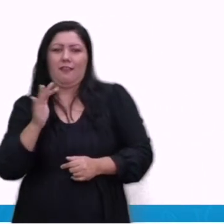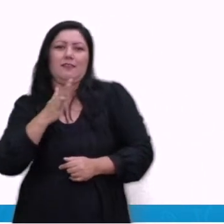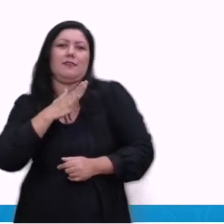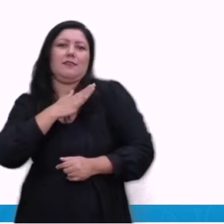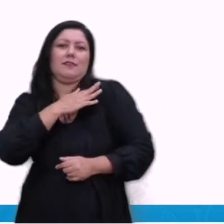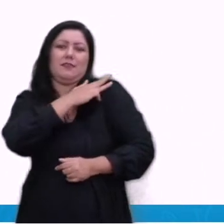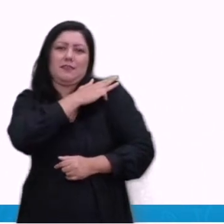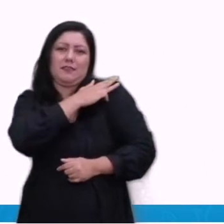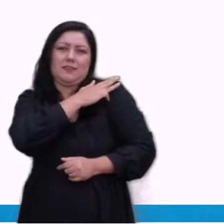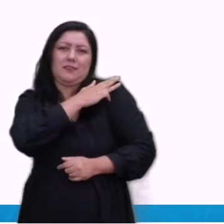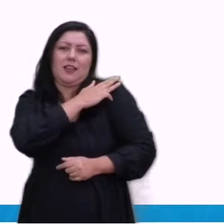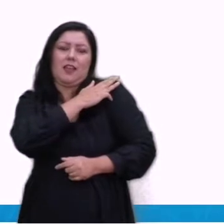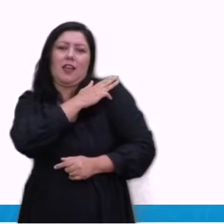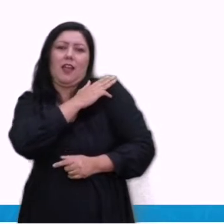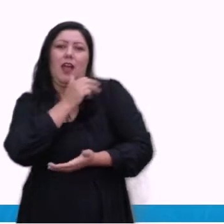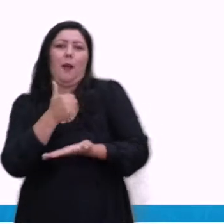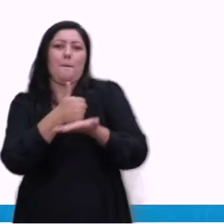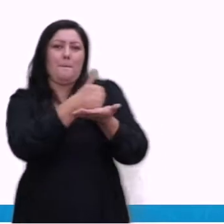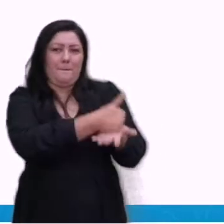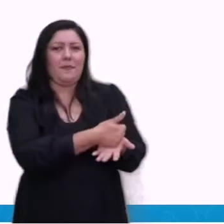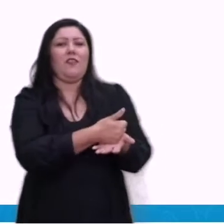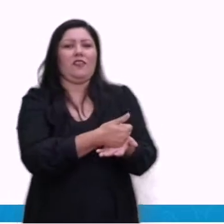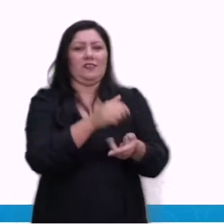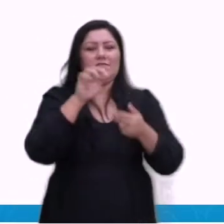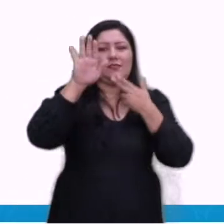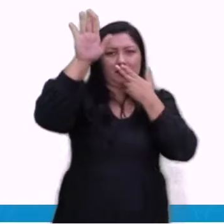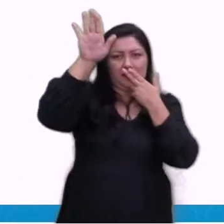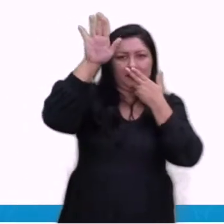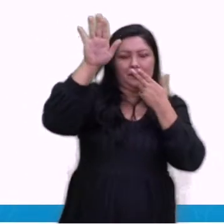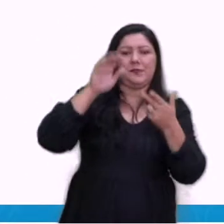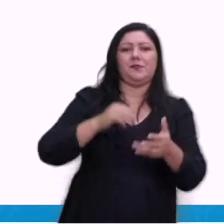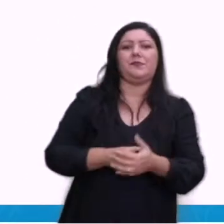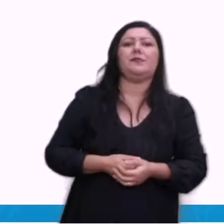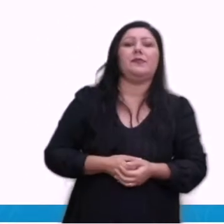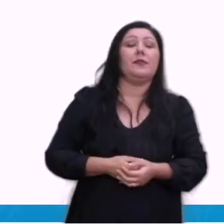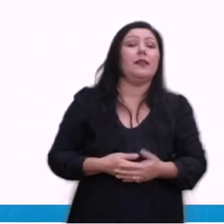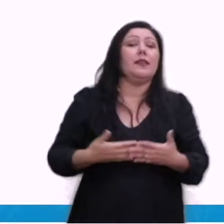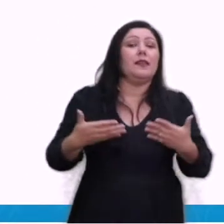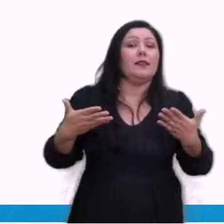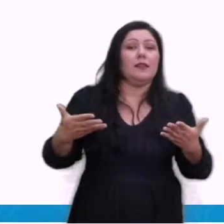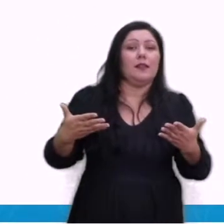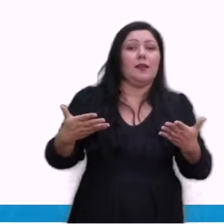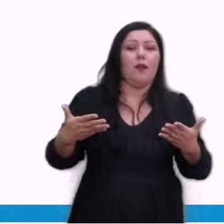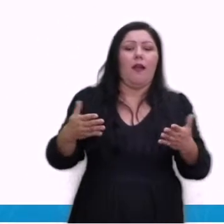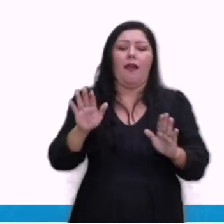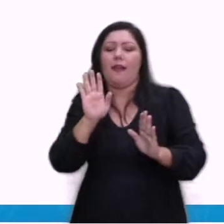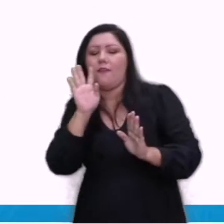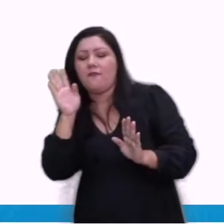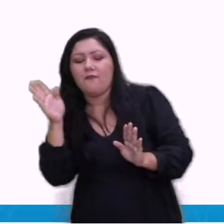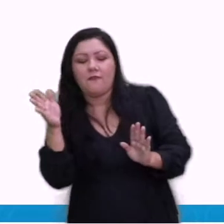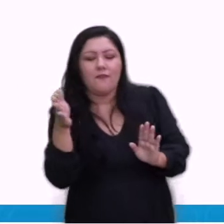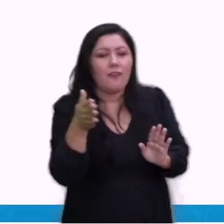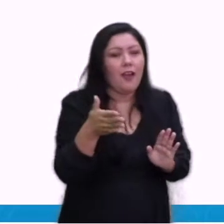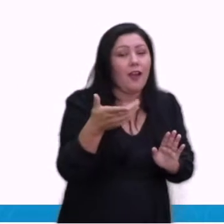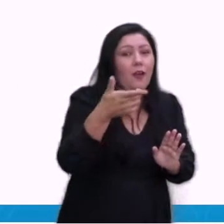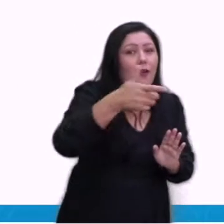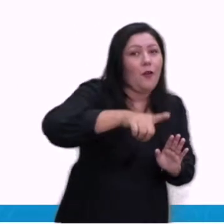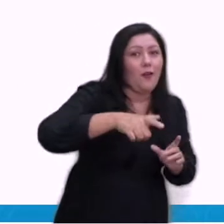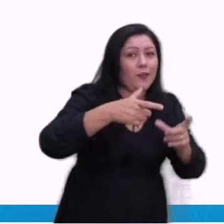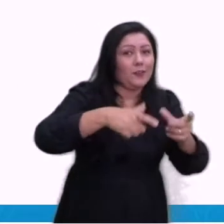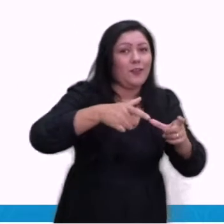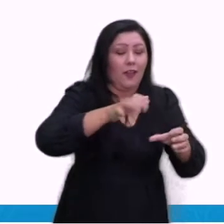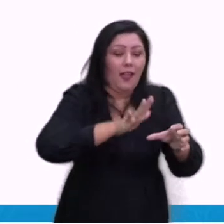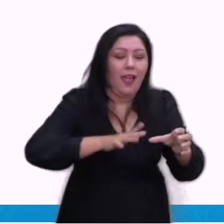apoiador de Adolf Hitler. Hitler volta os seus olhos agora para a Grã-Bretanha, que até então é uma ilha